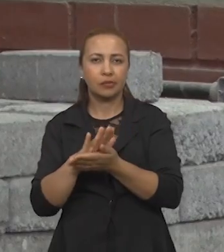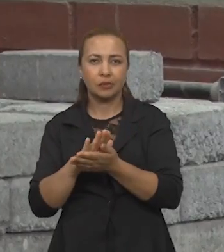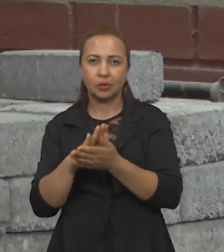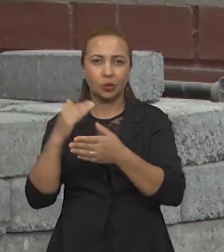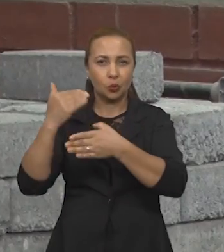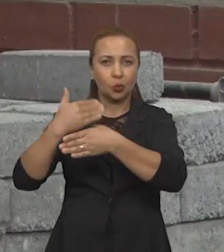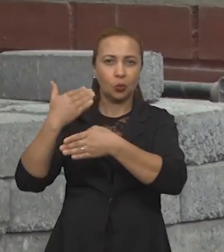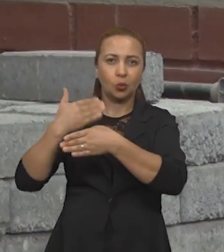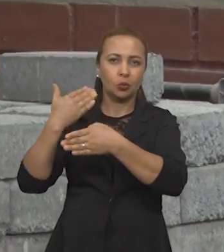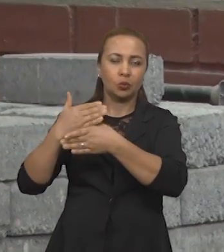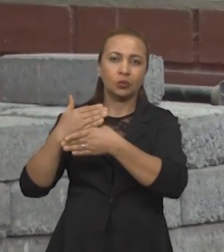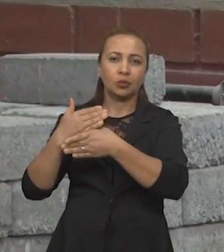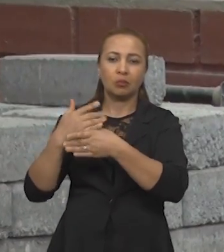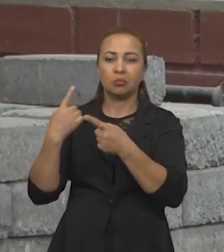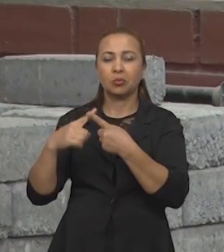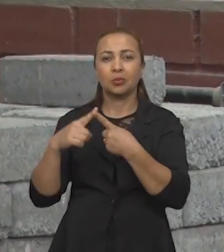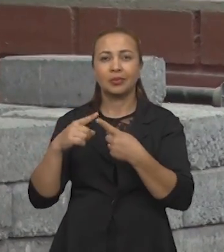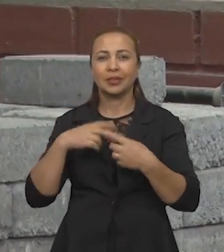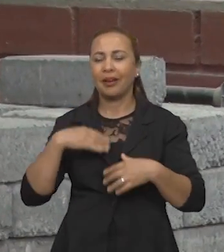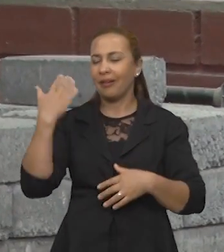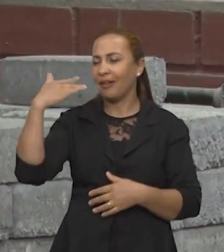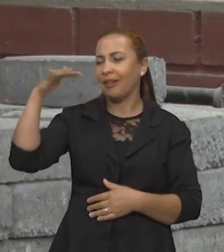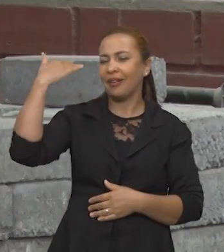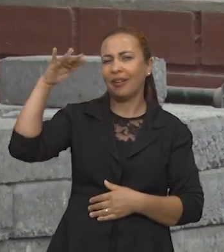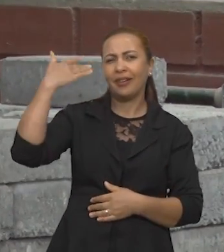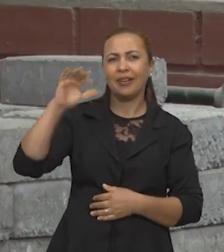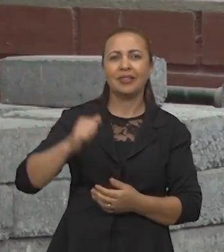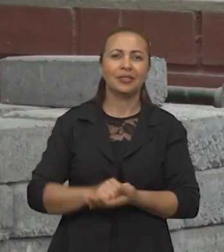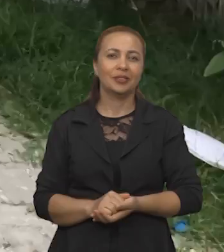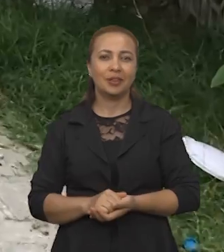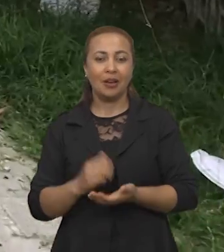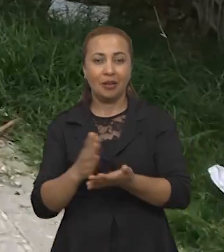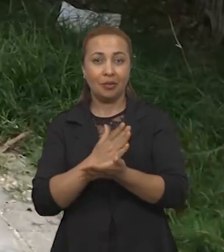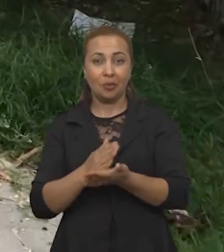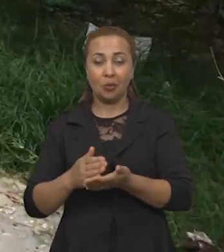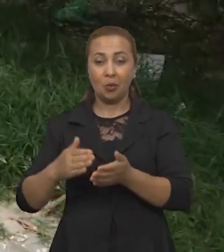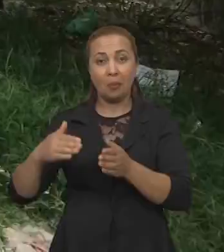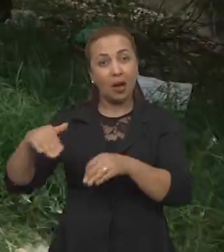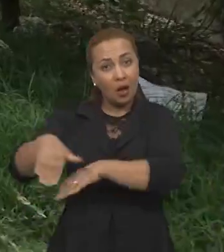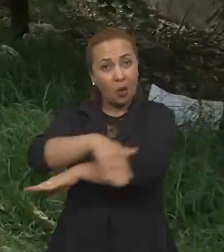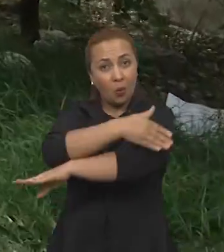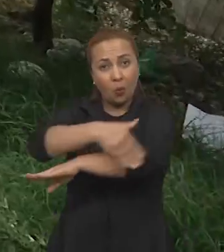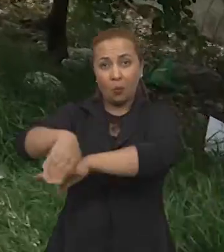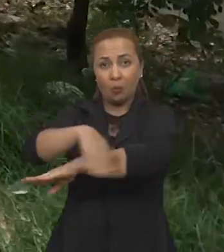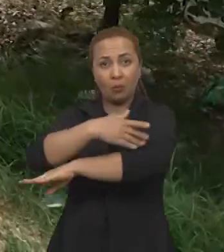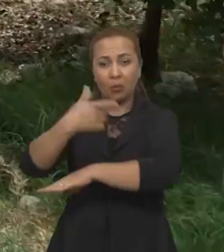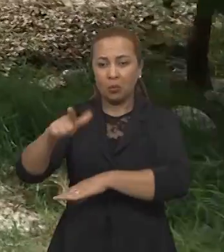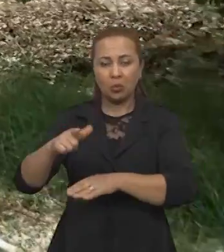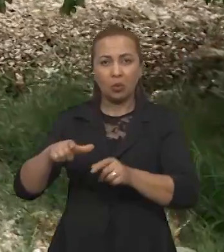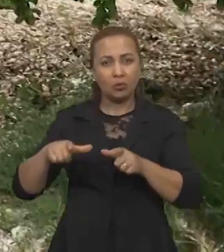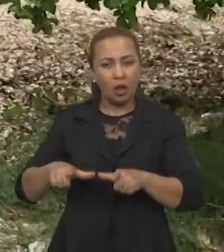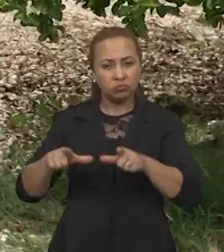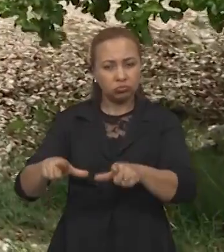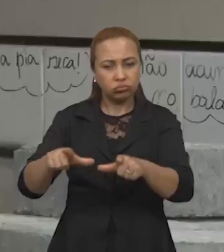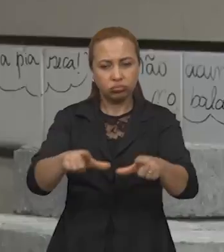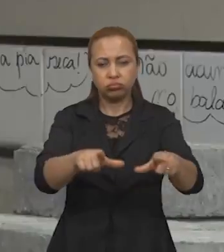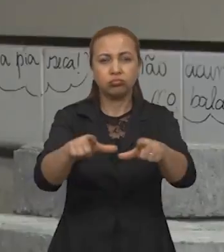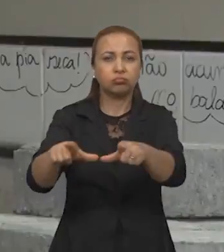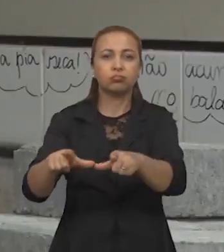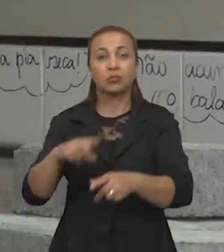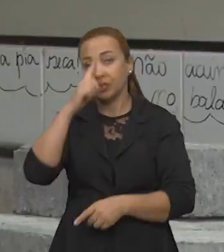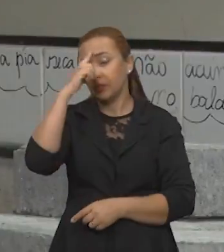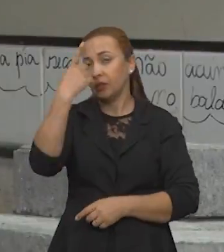muitas obras que têm um consumo grande de material. Algumas ruas da comunidade não são pavimentadas.